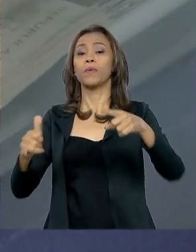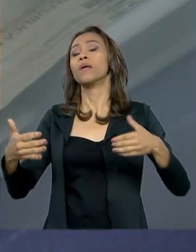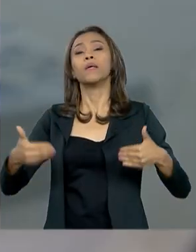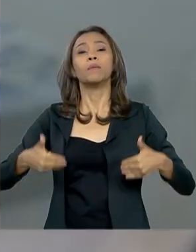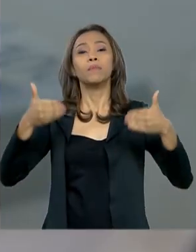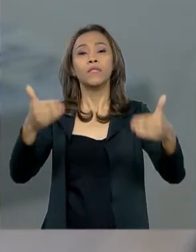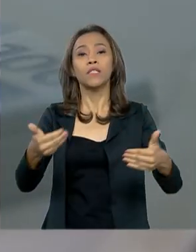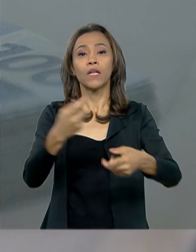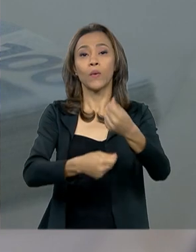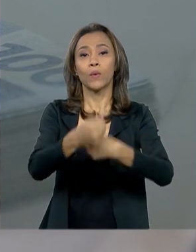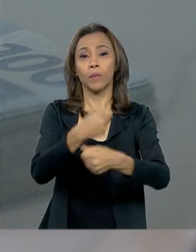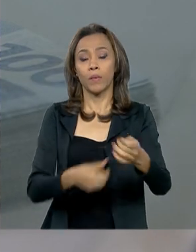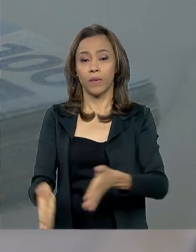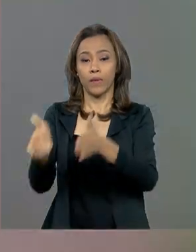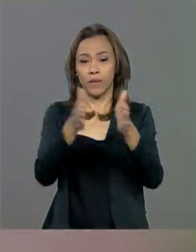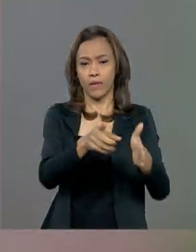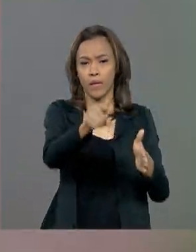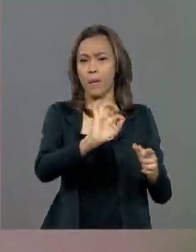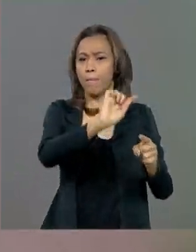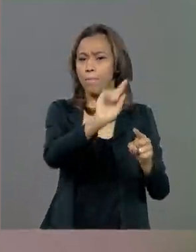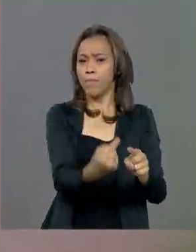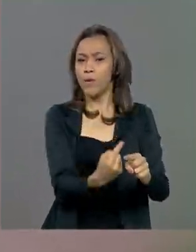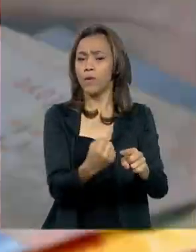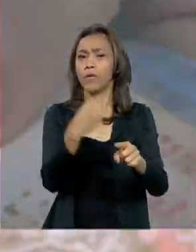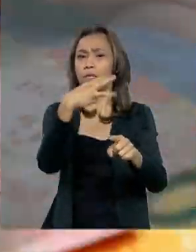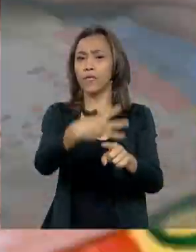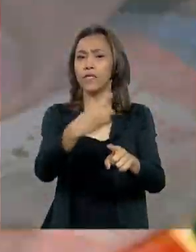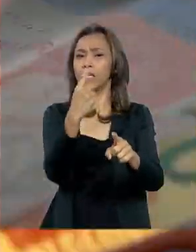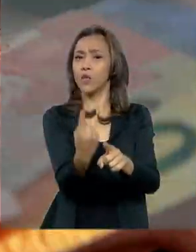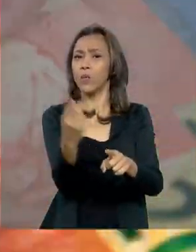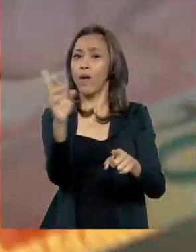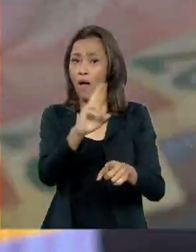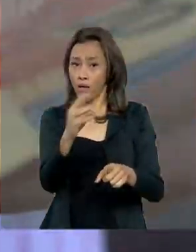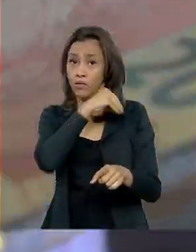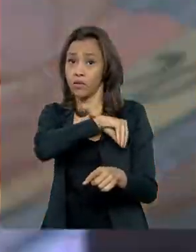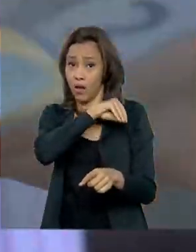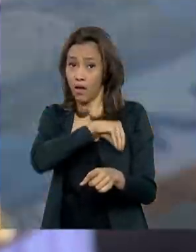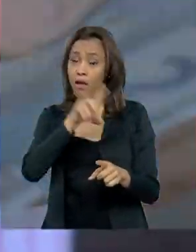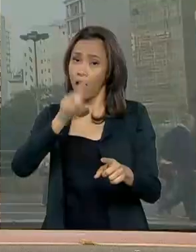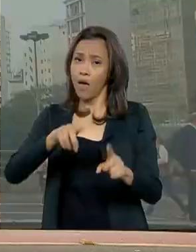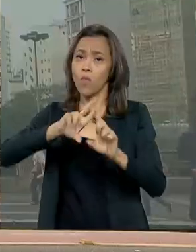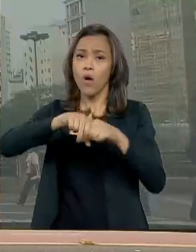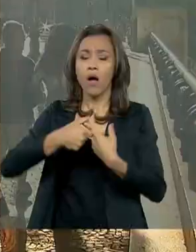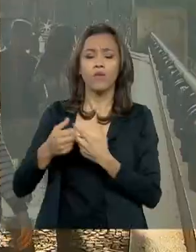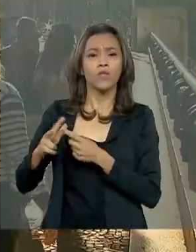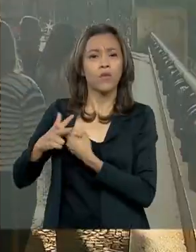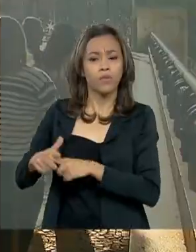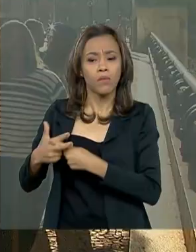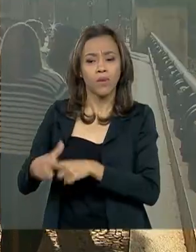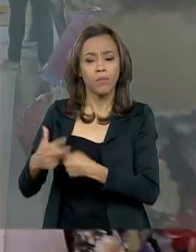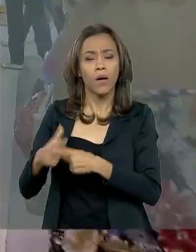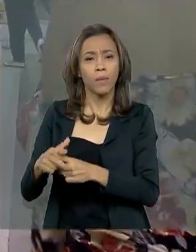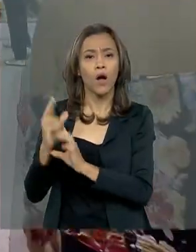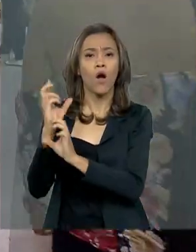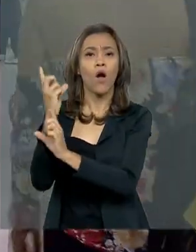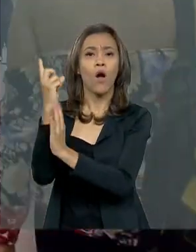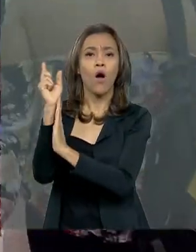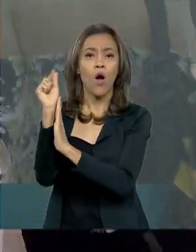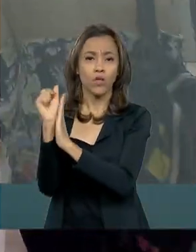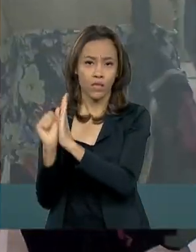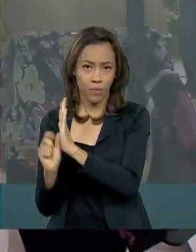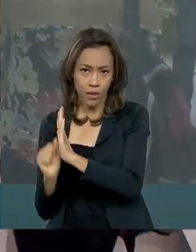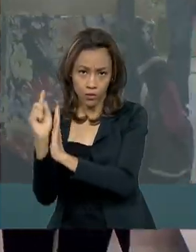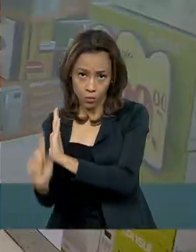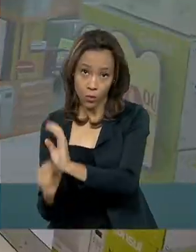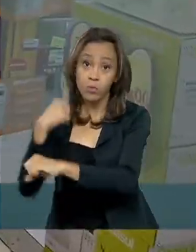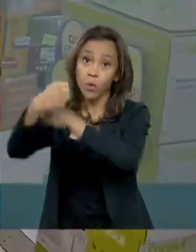previsão do salário mínimo de R$.031 faz parte de uma série de alterações no orçamento do ano que vem. O reajuste foi